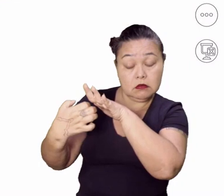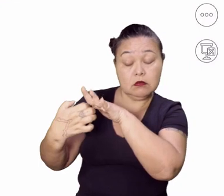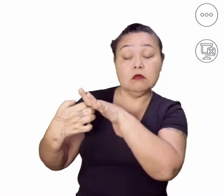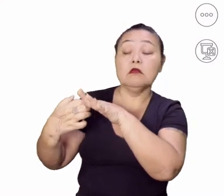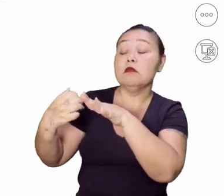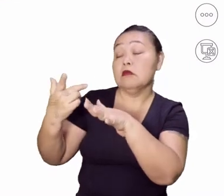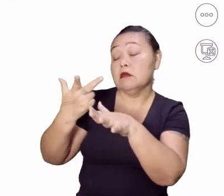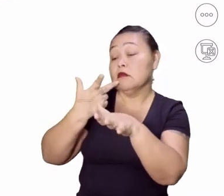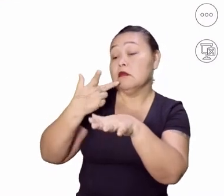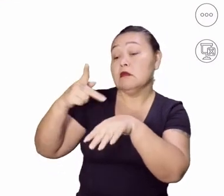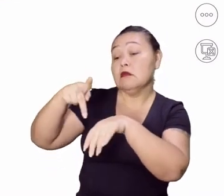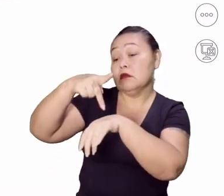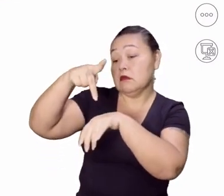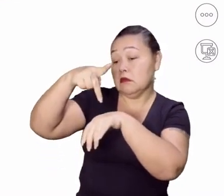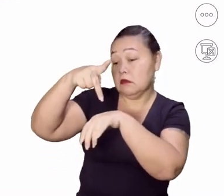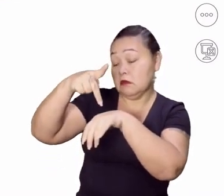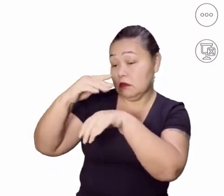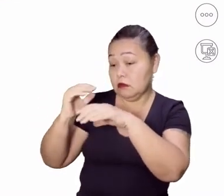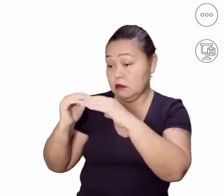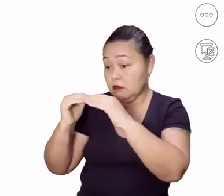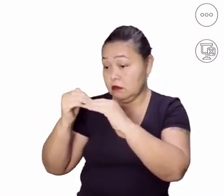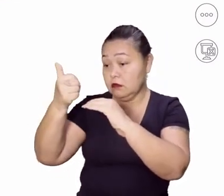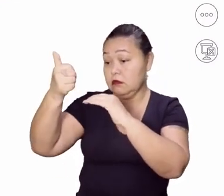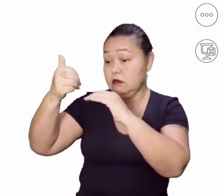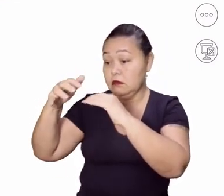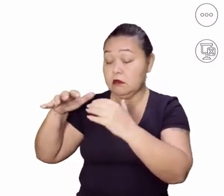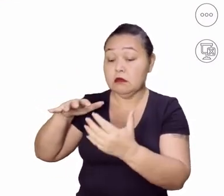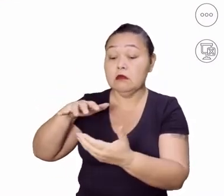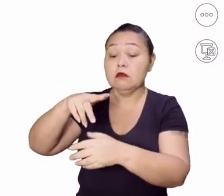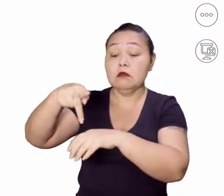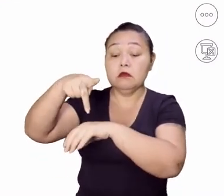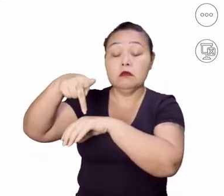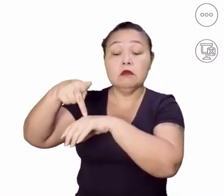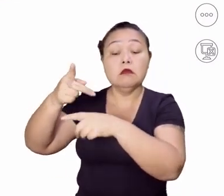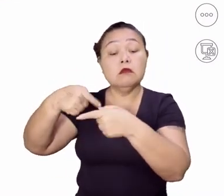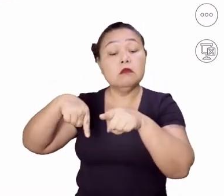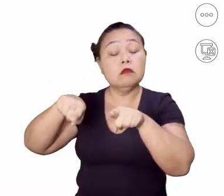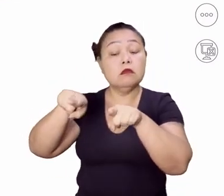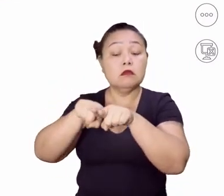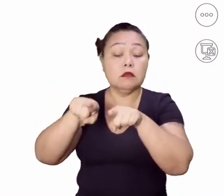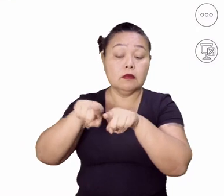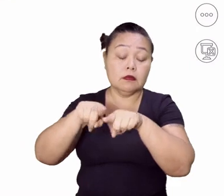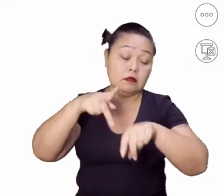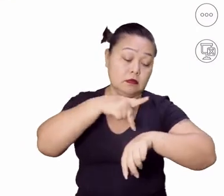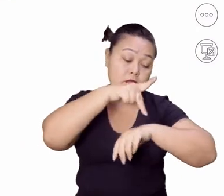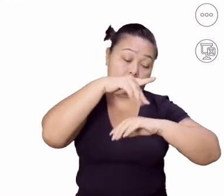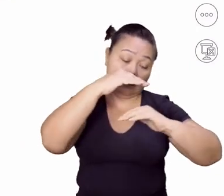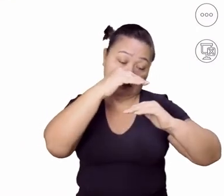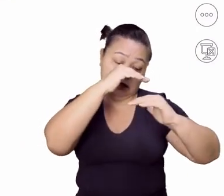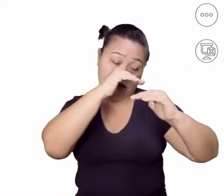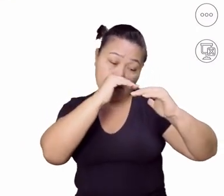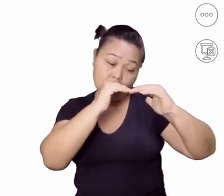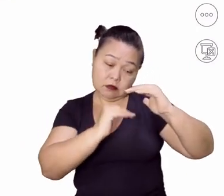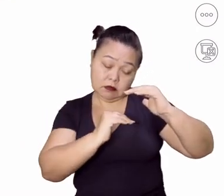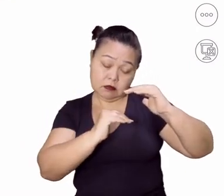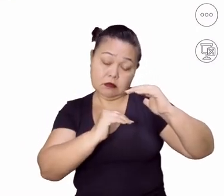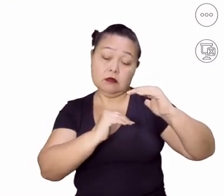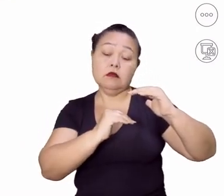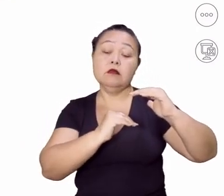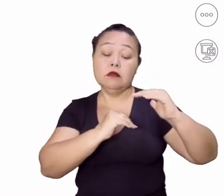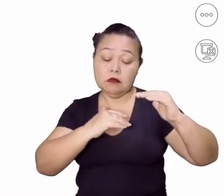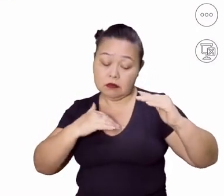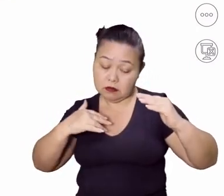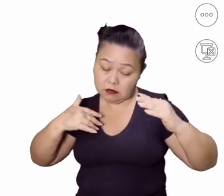chamados por aí de primeiro mundo, né? Como também nos países de terceiro mundo, nos países que estão chegando a